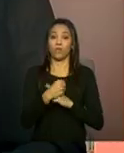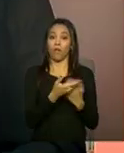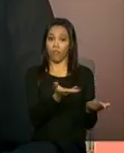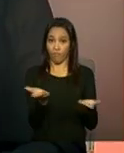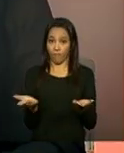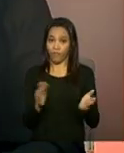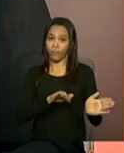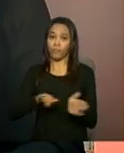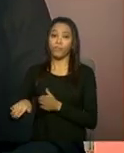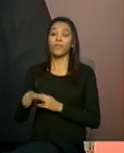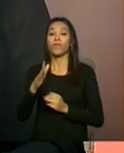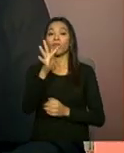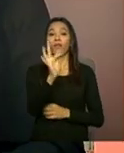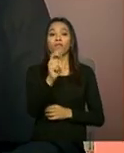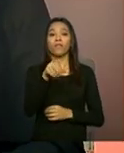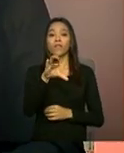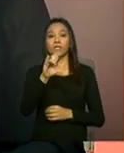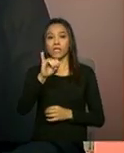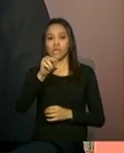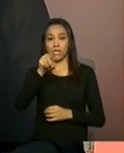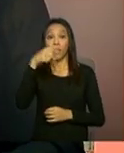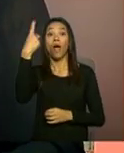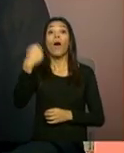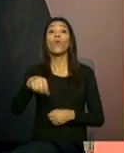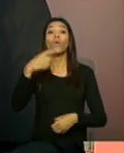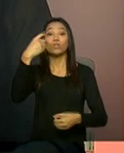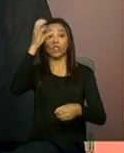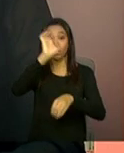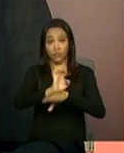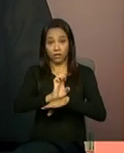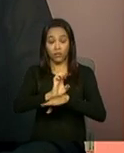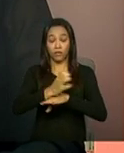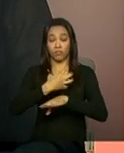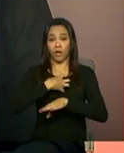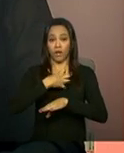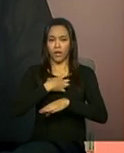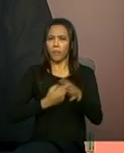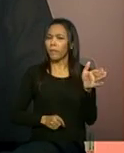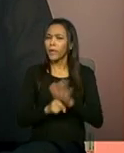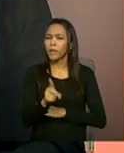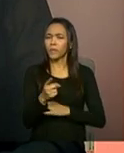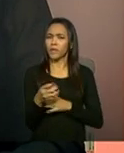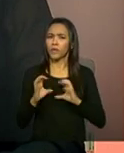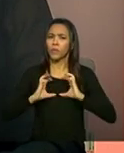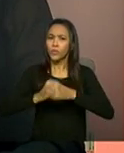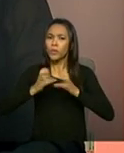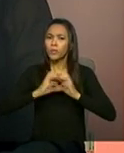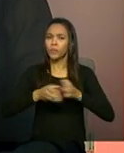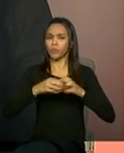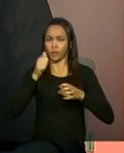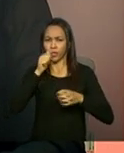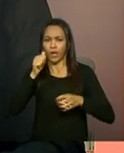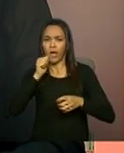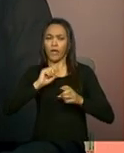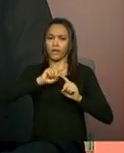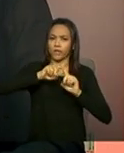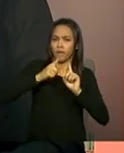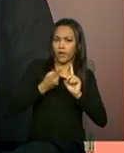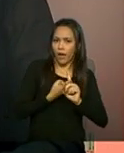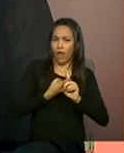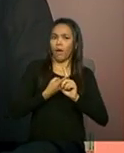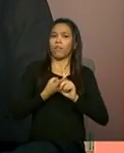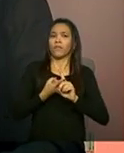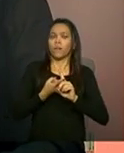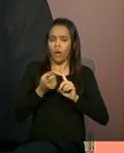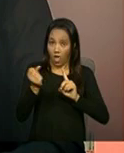Francisca Soares, de Barreiras, Bahia, pergunta Grupos com mulheres gestantes configuram demanda para as oficinas